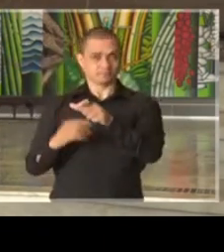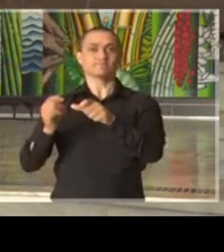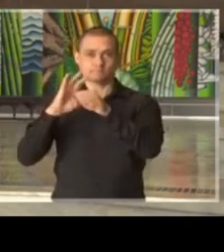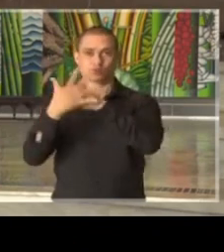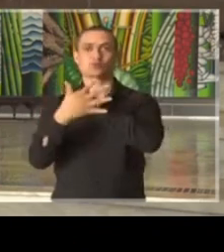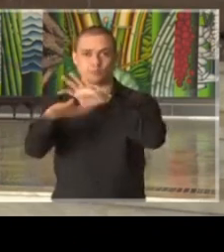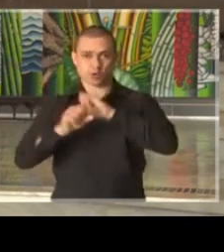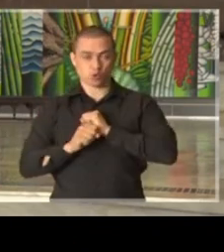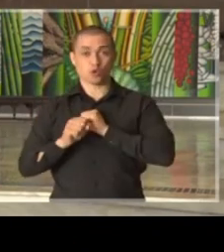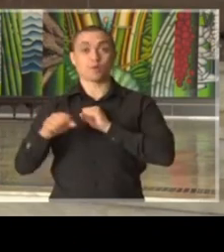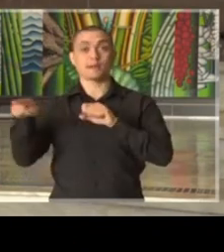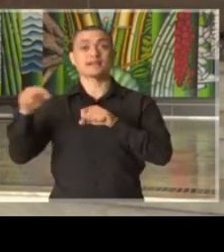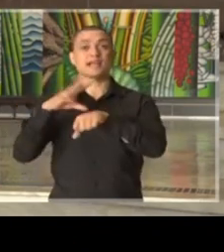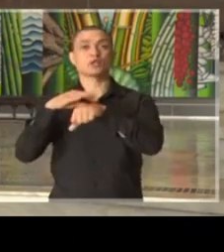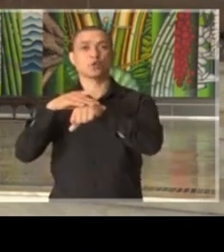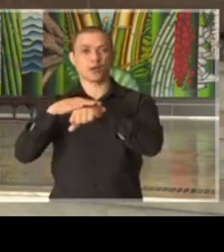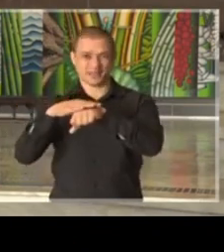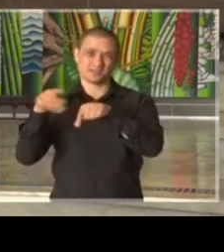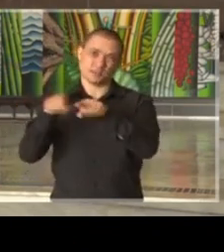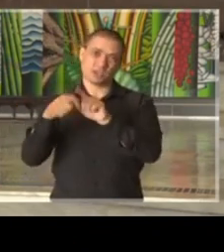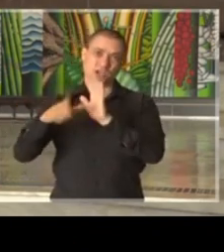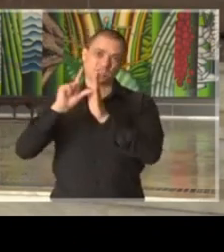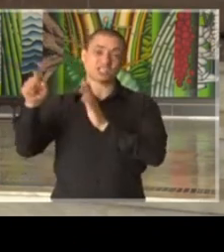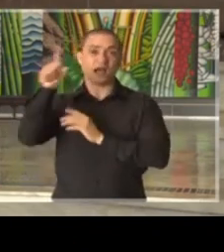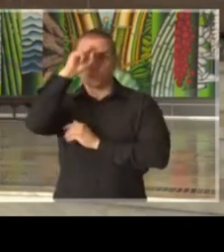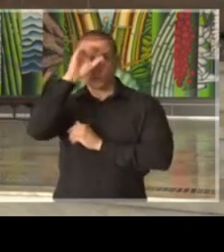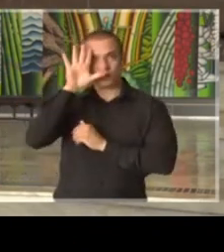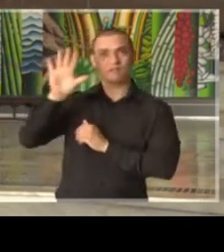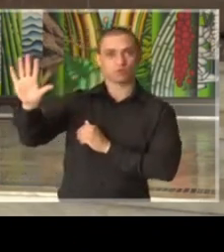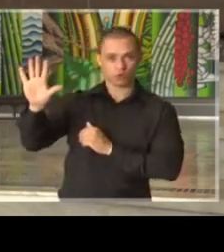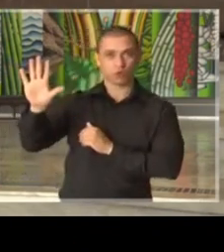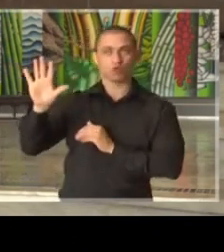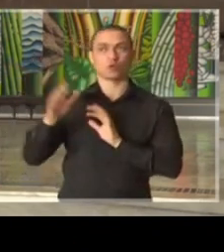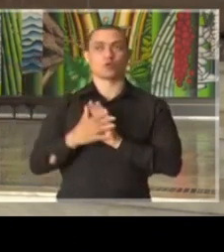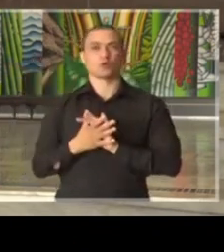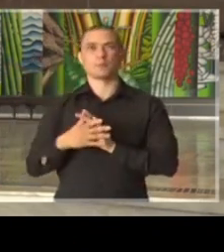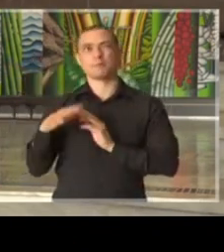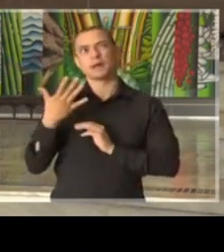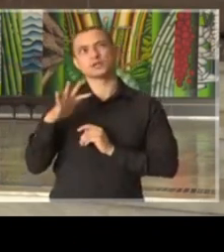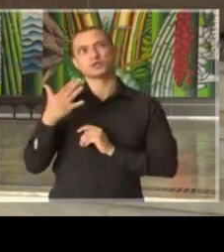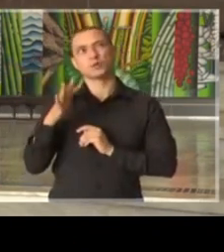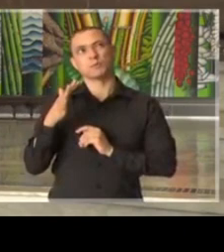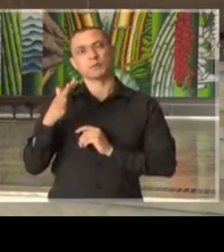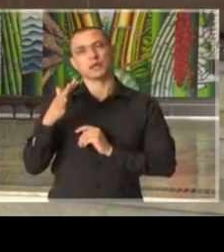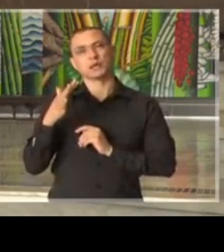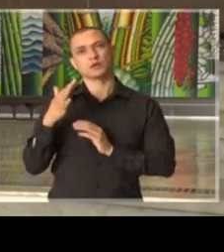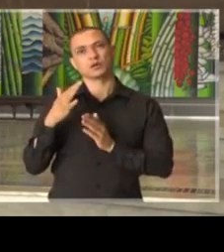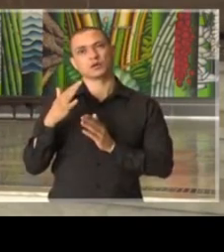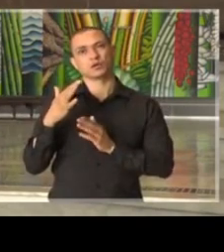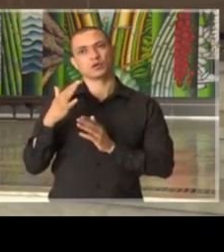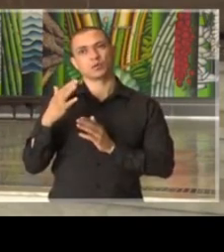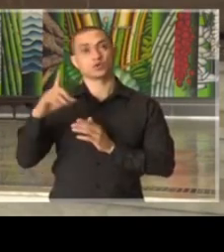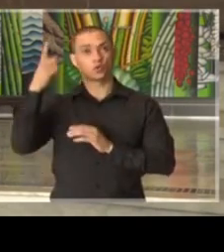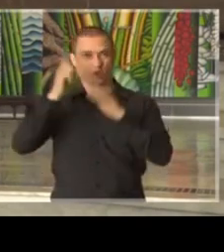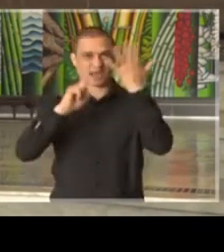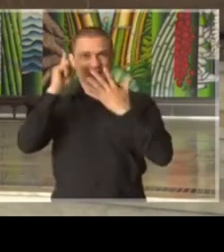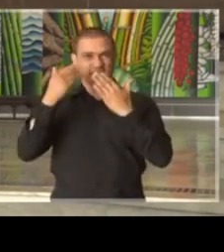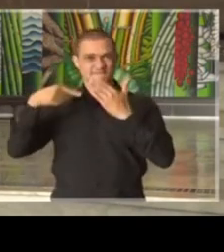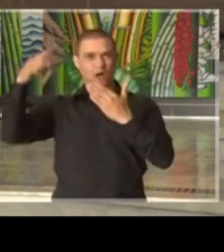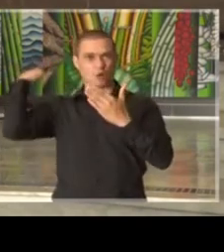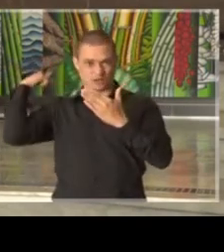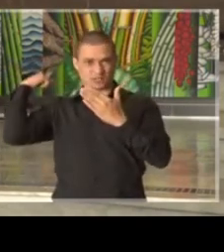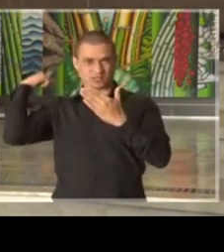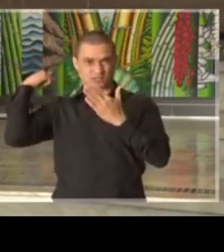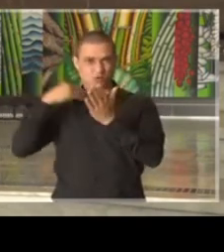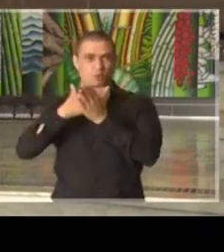comorbidades, foi internada por volta do dia 23, no período do carnaval, para tratar dessas